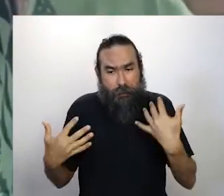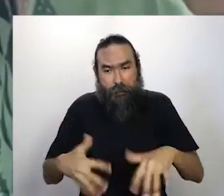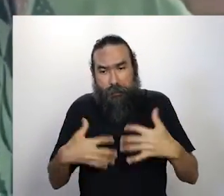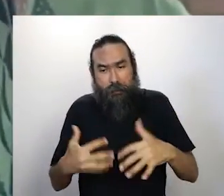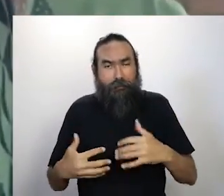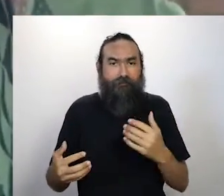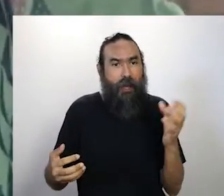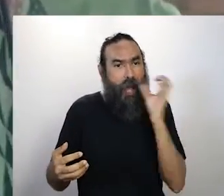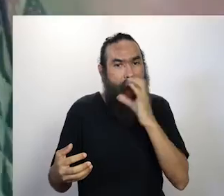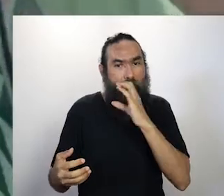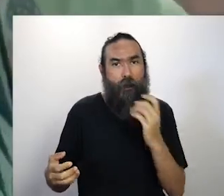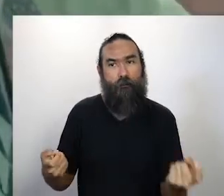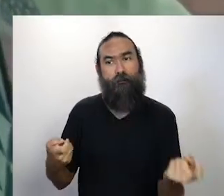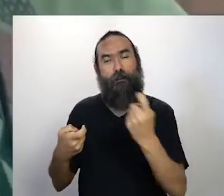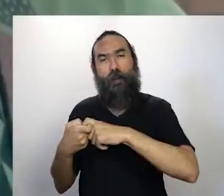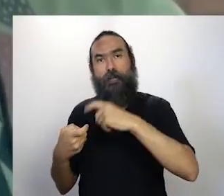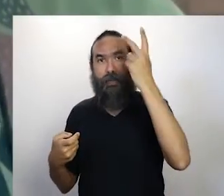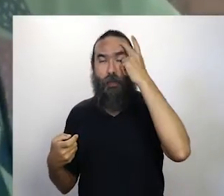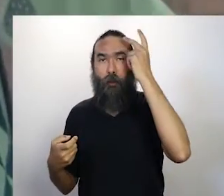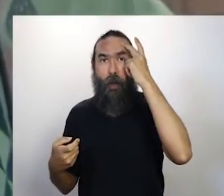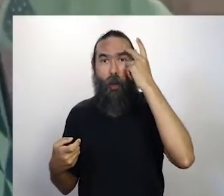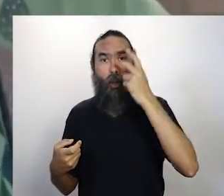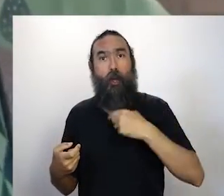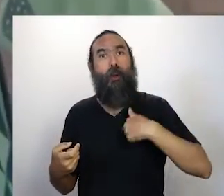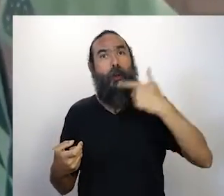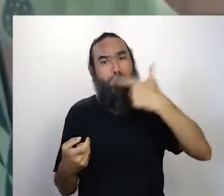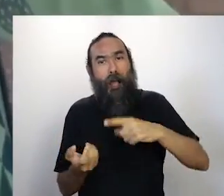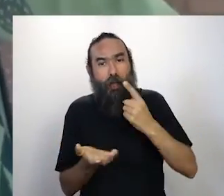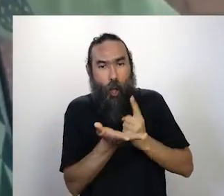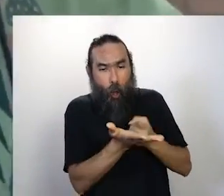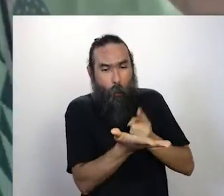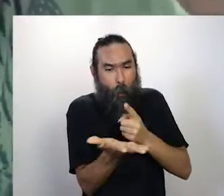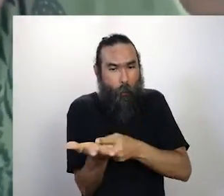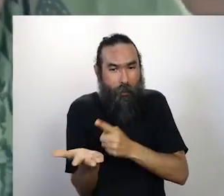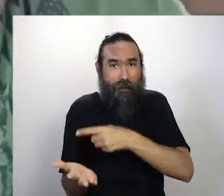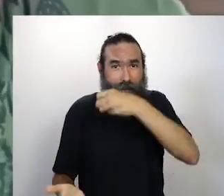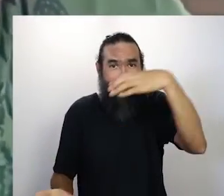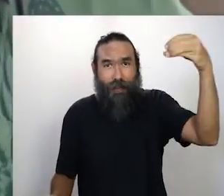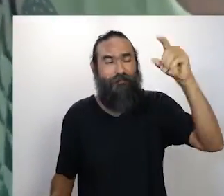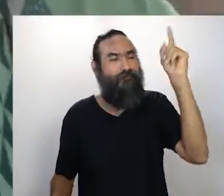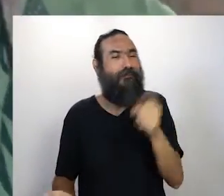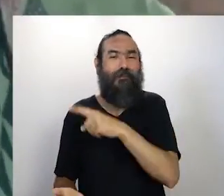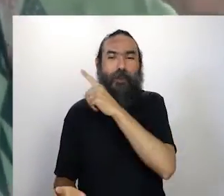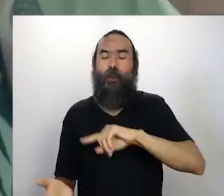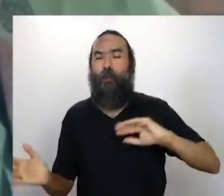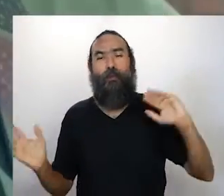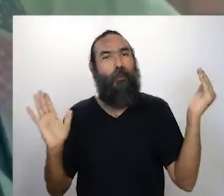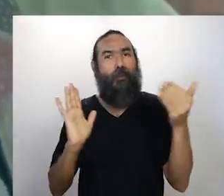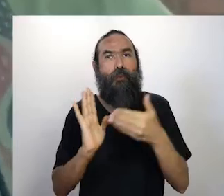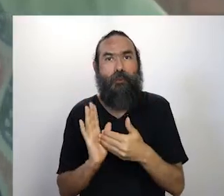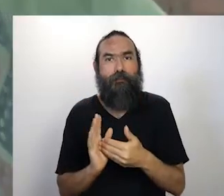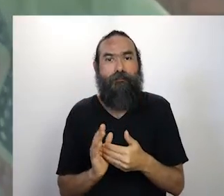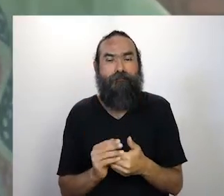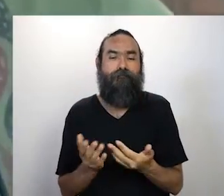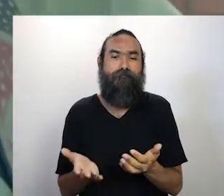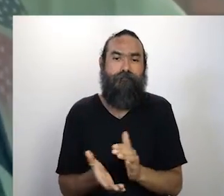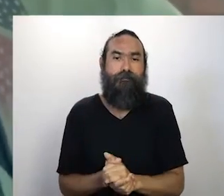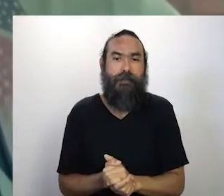voltei para São Paulo, cancelou tudo as viagens que eu tinha, eu mais duas viagens conjugadas, e cancelou tudo.